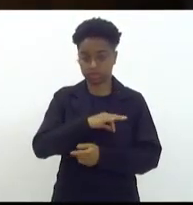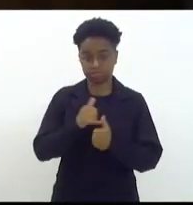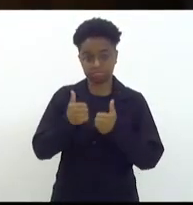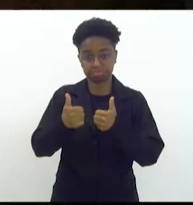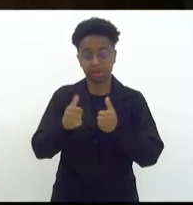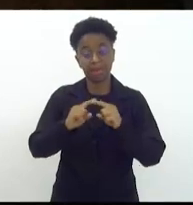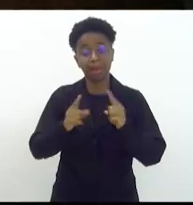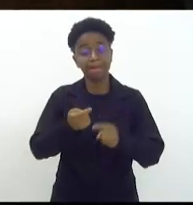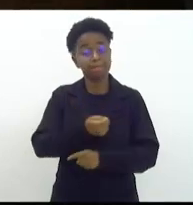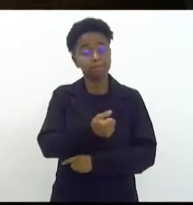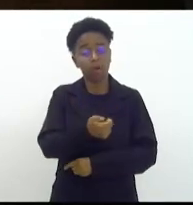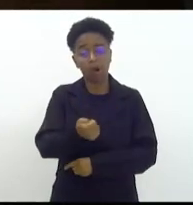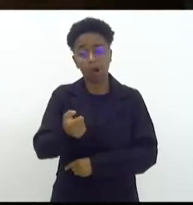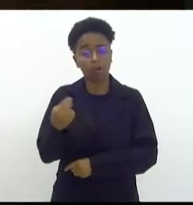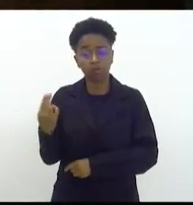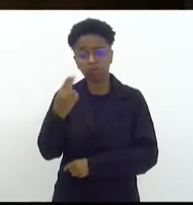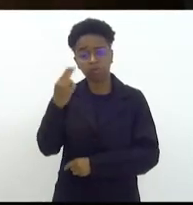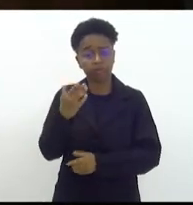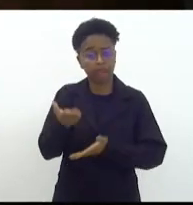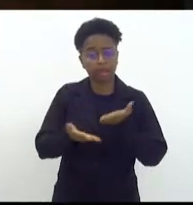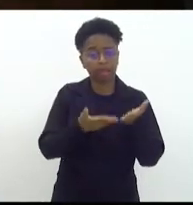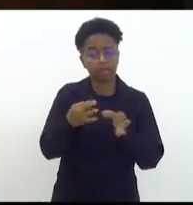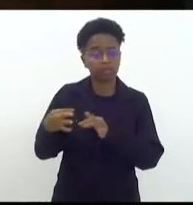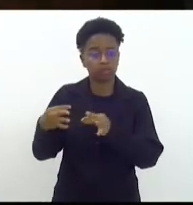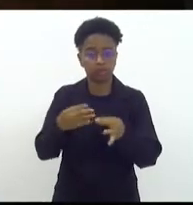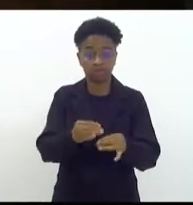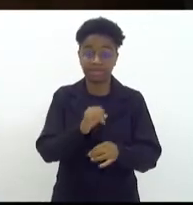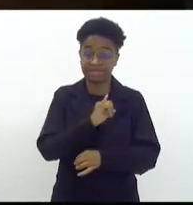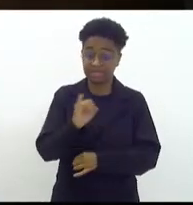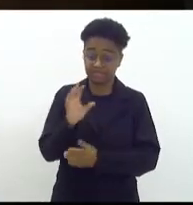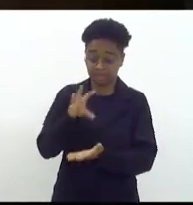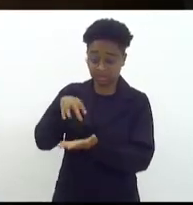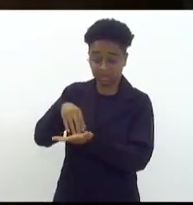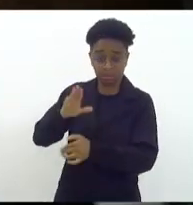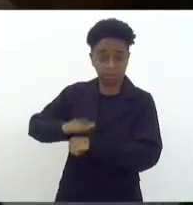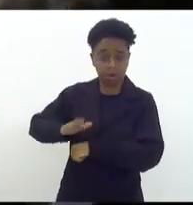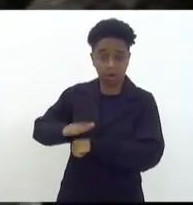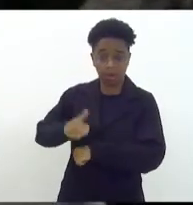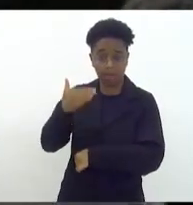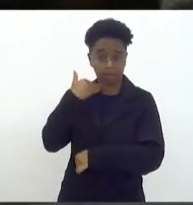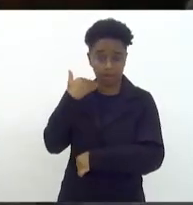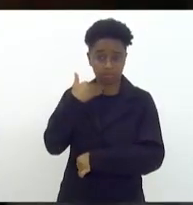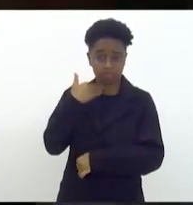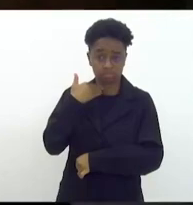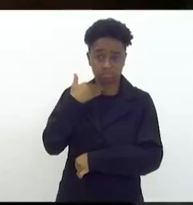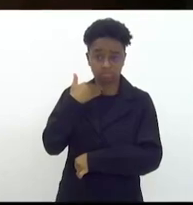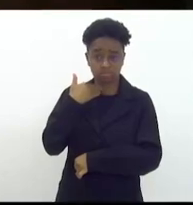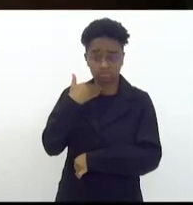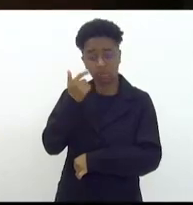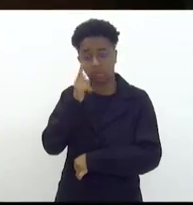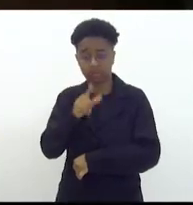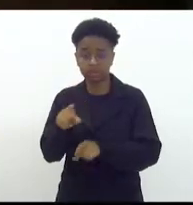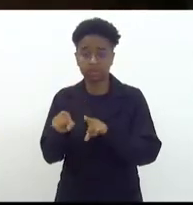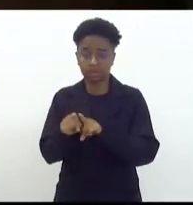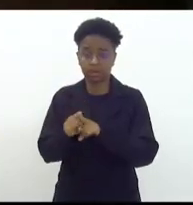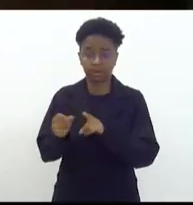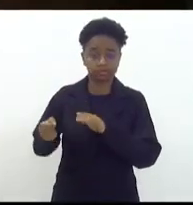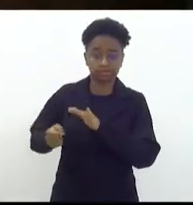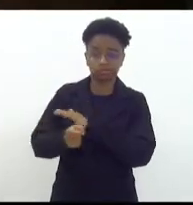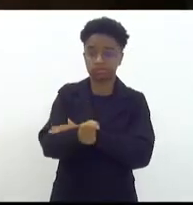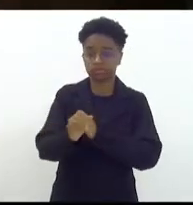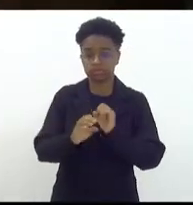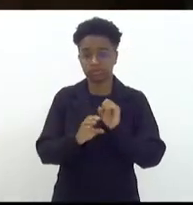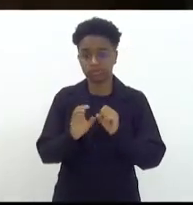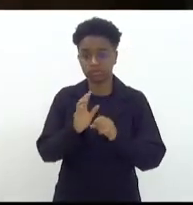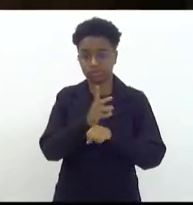mas é pouca para toda a demanda dela. Se o próprio setor bancário também põe, claro, você amplia a